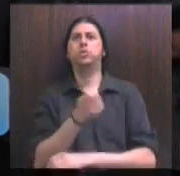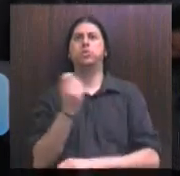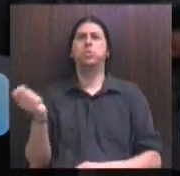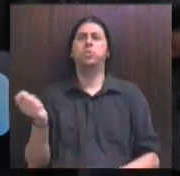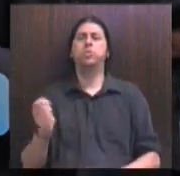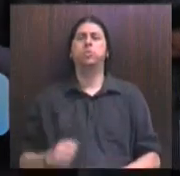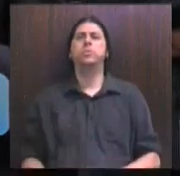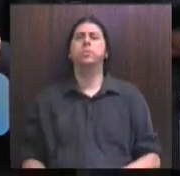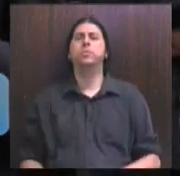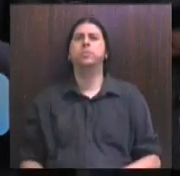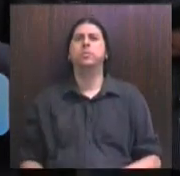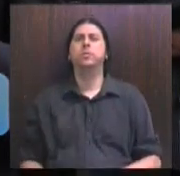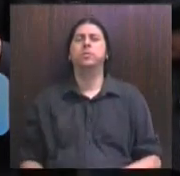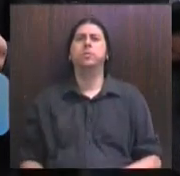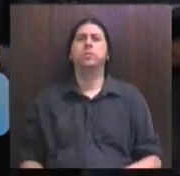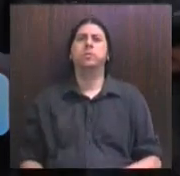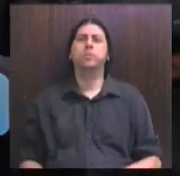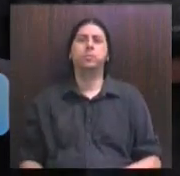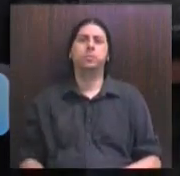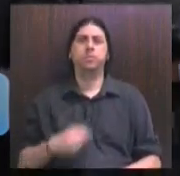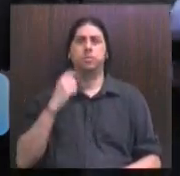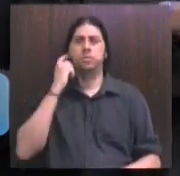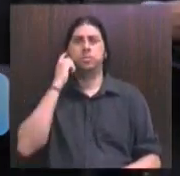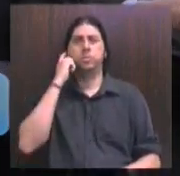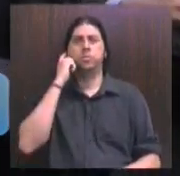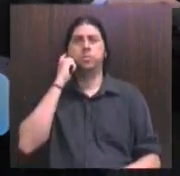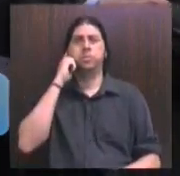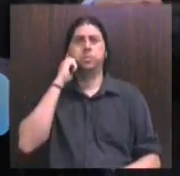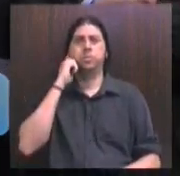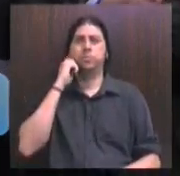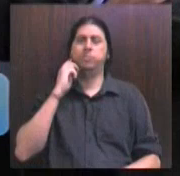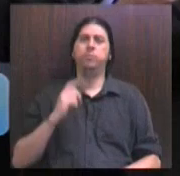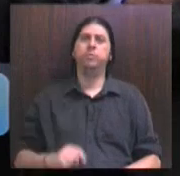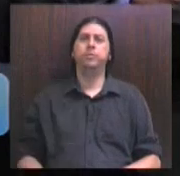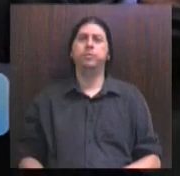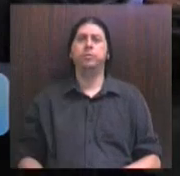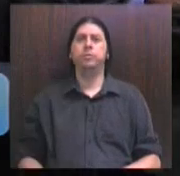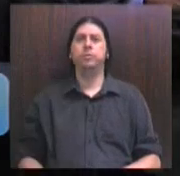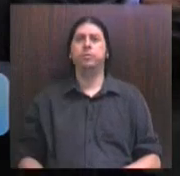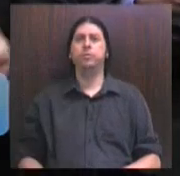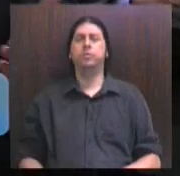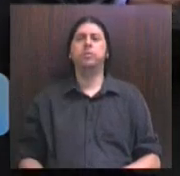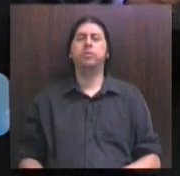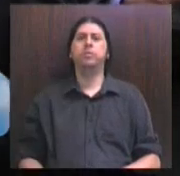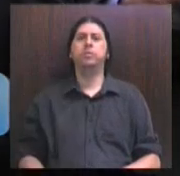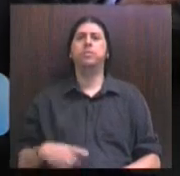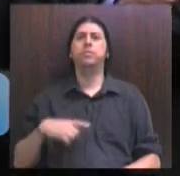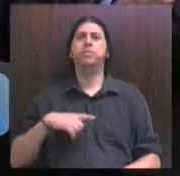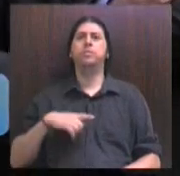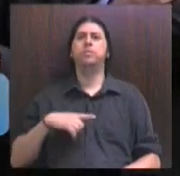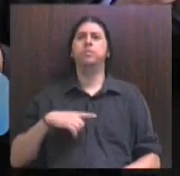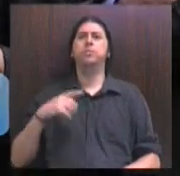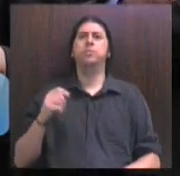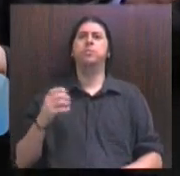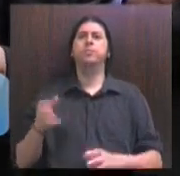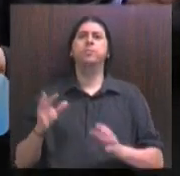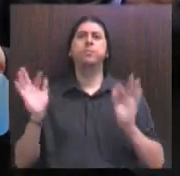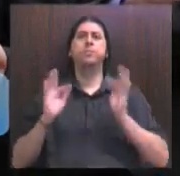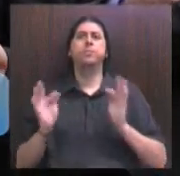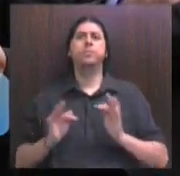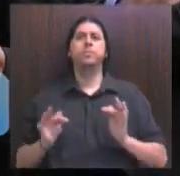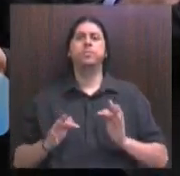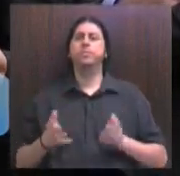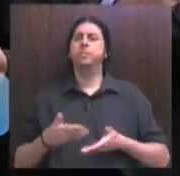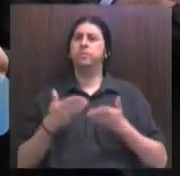Grande do Sul. Falo em nome da bancada do PMDB e trago aqui as felicitações a esta